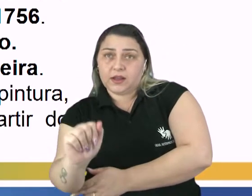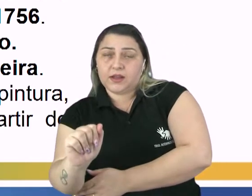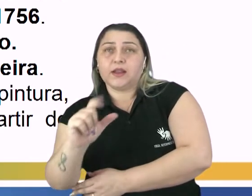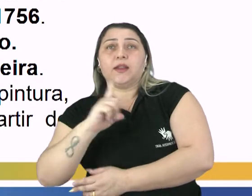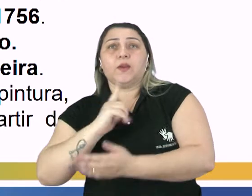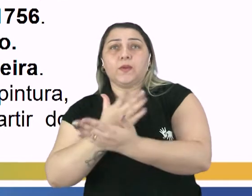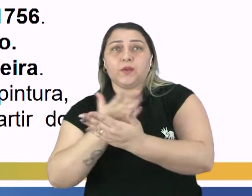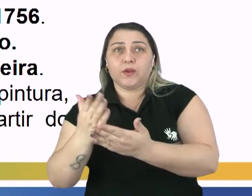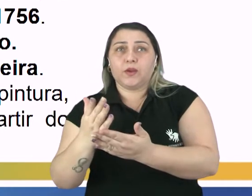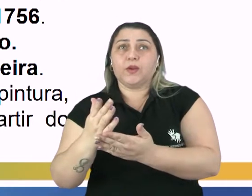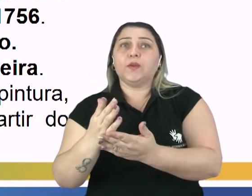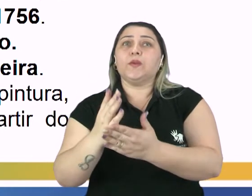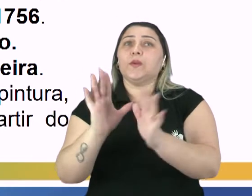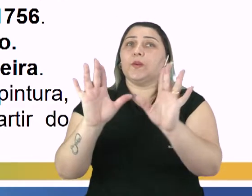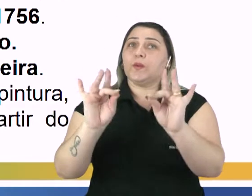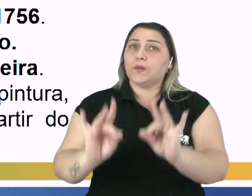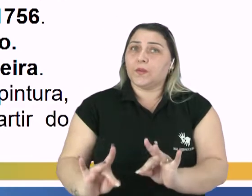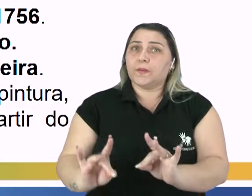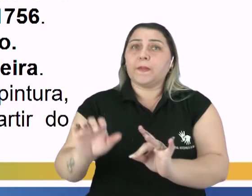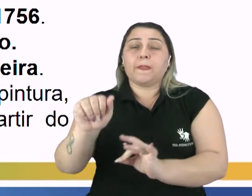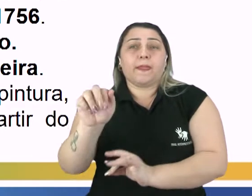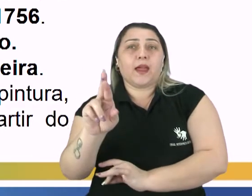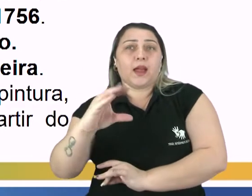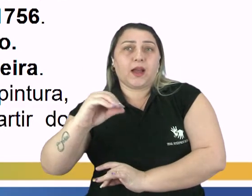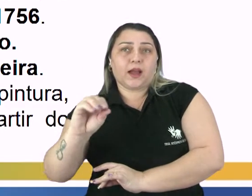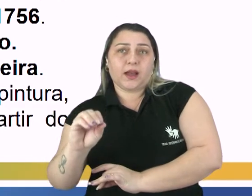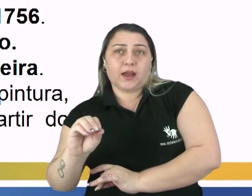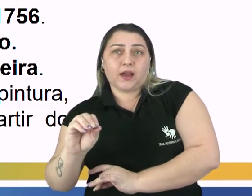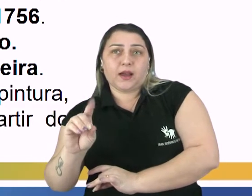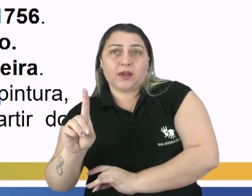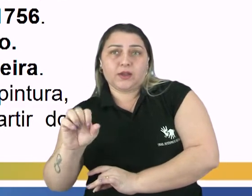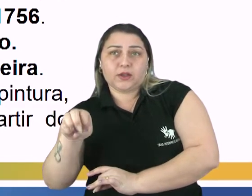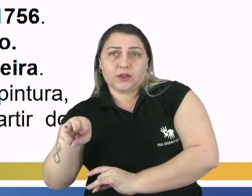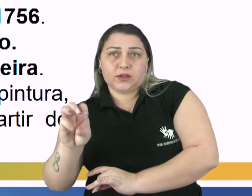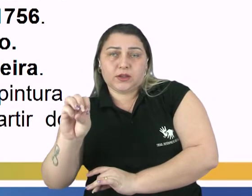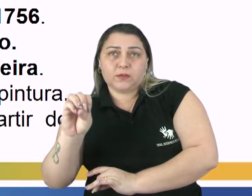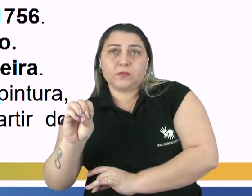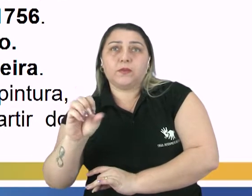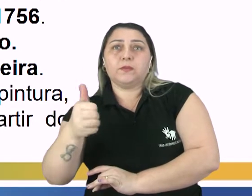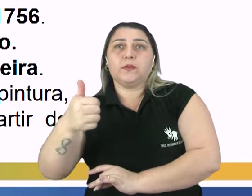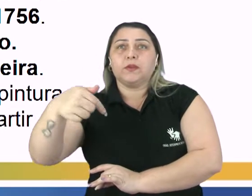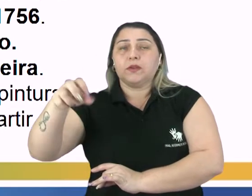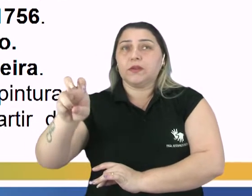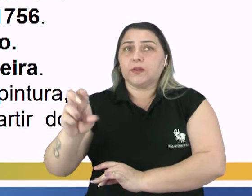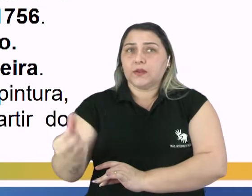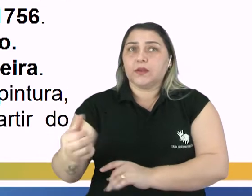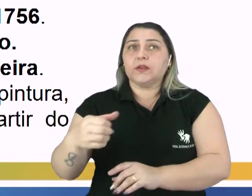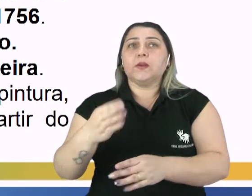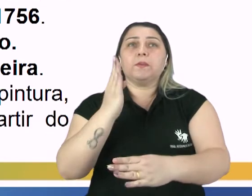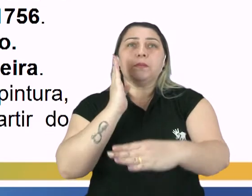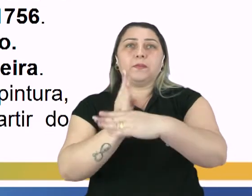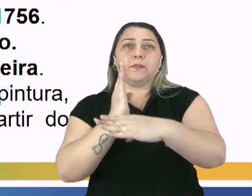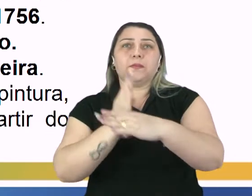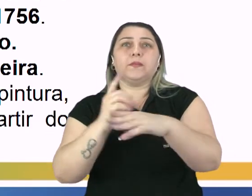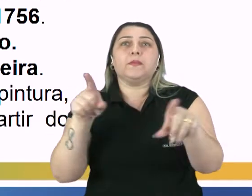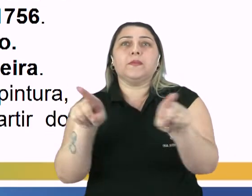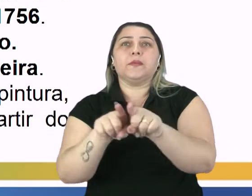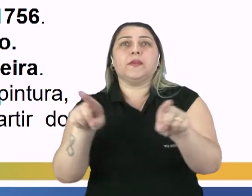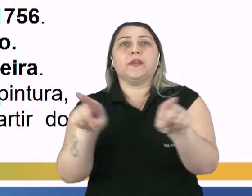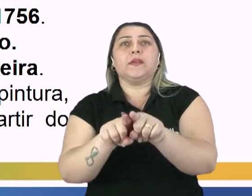o início de um novo estilo chamado arcadismo, em 1756. O barroco era também chamado de